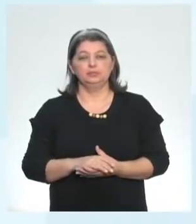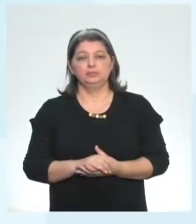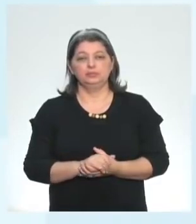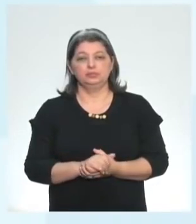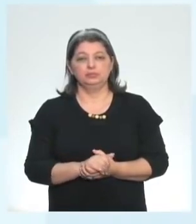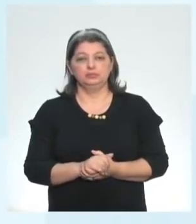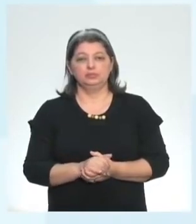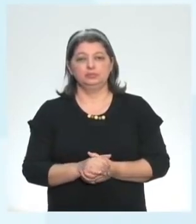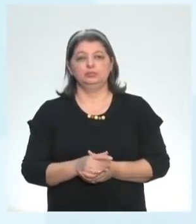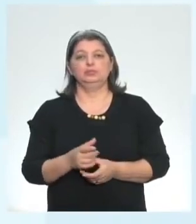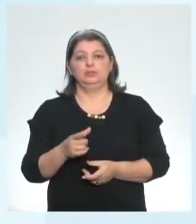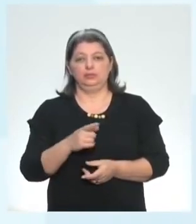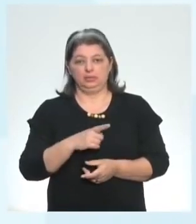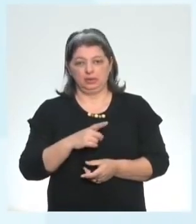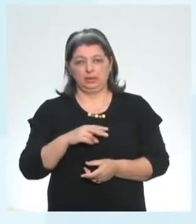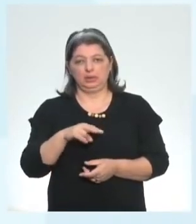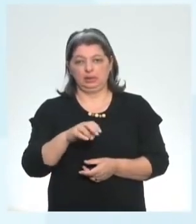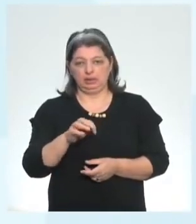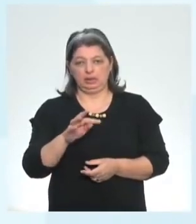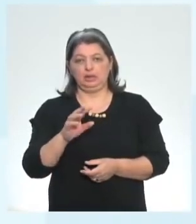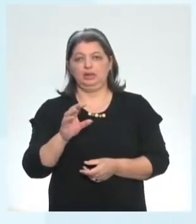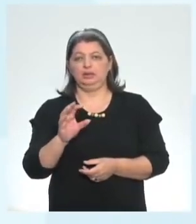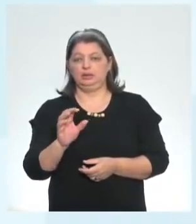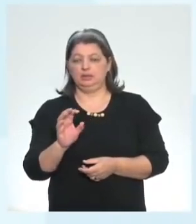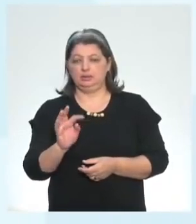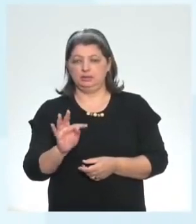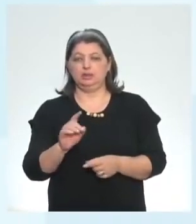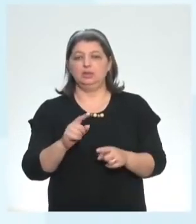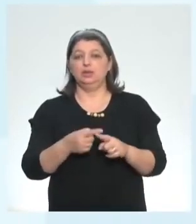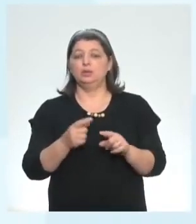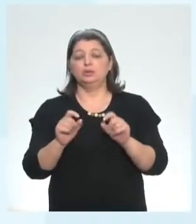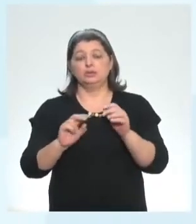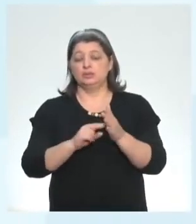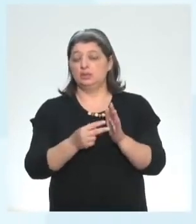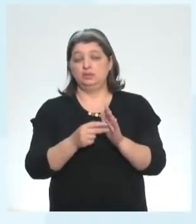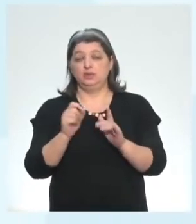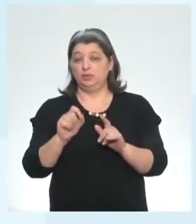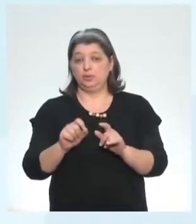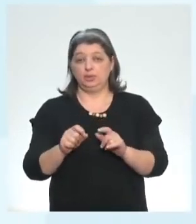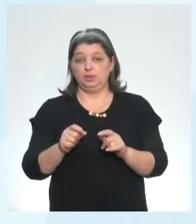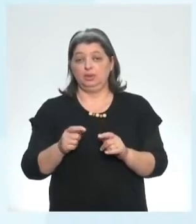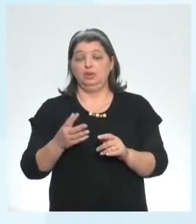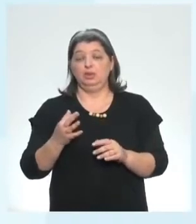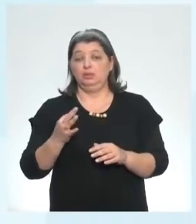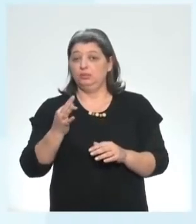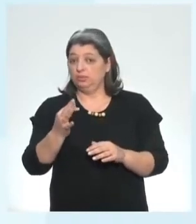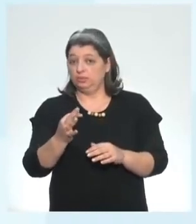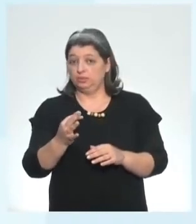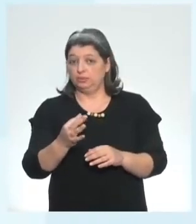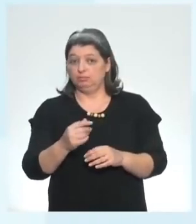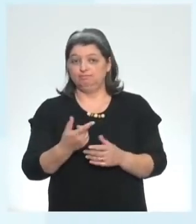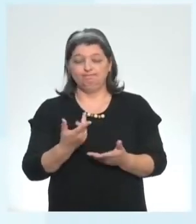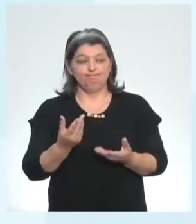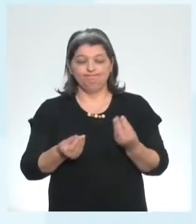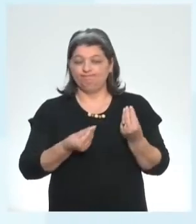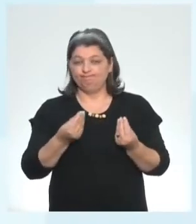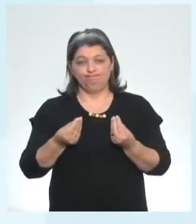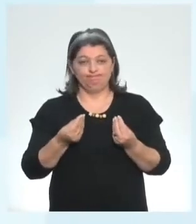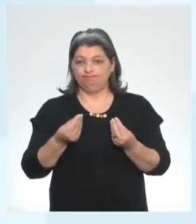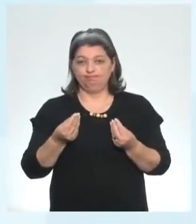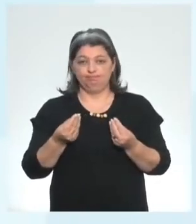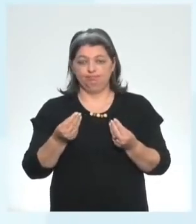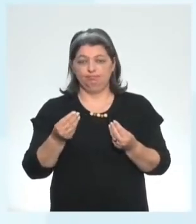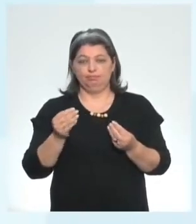gente tem next month que é a expressão de tempo então expressão de tempo next month no futuro não vai dar pra eu usar um verbo no